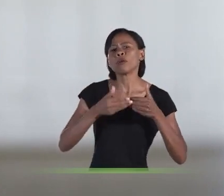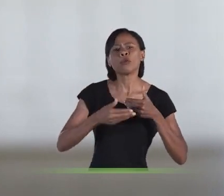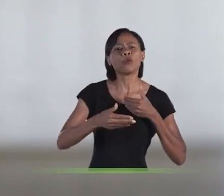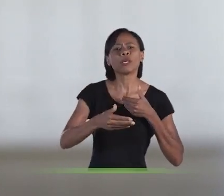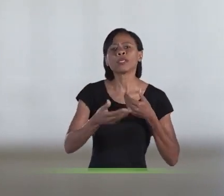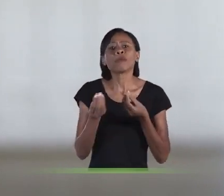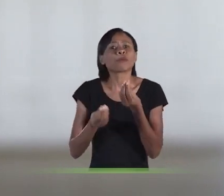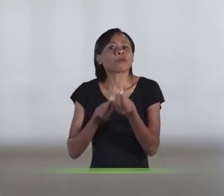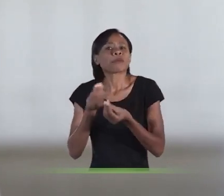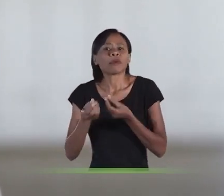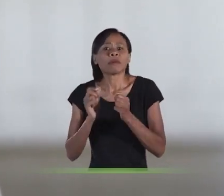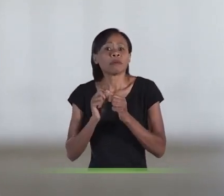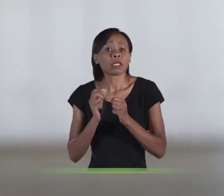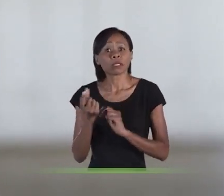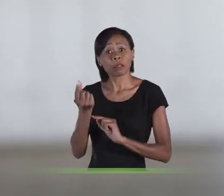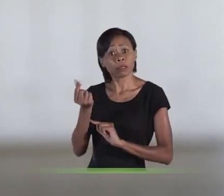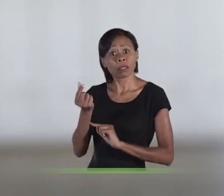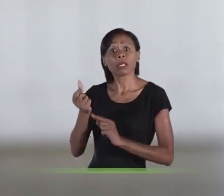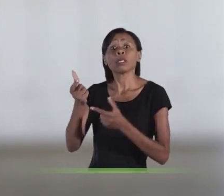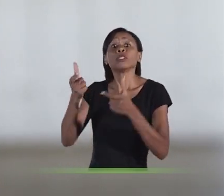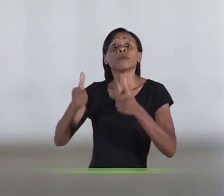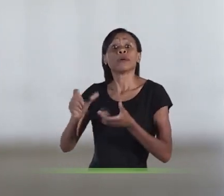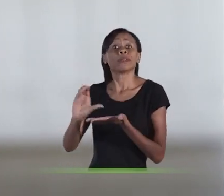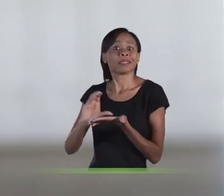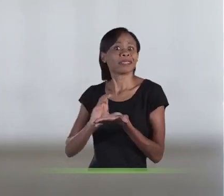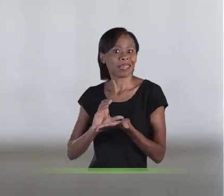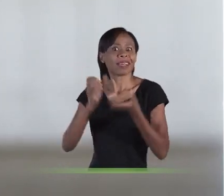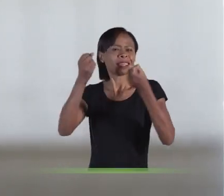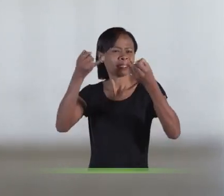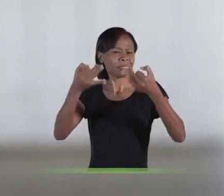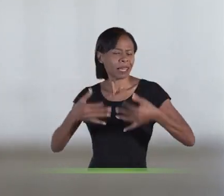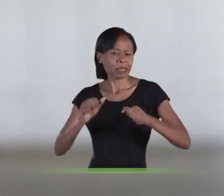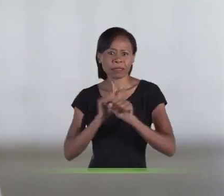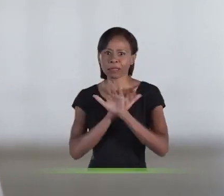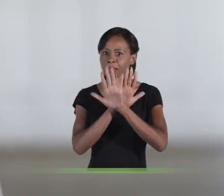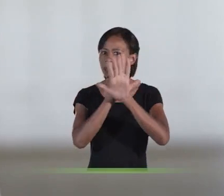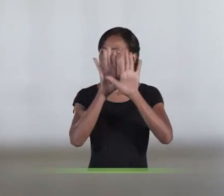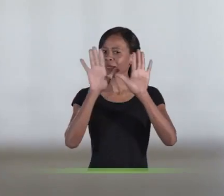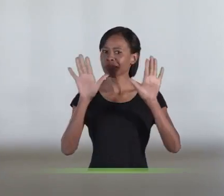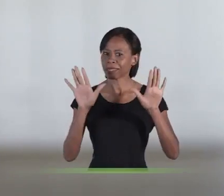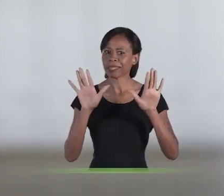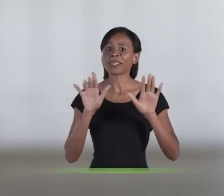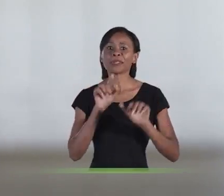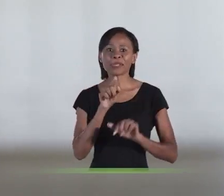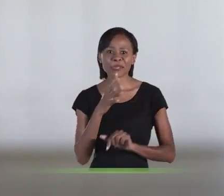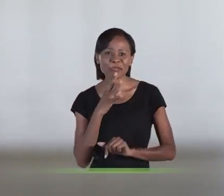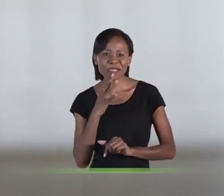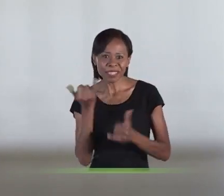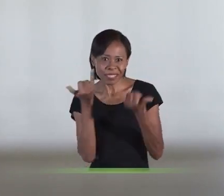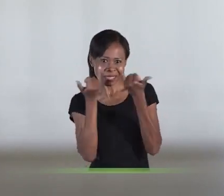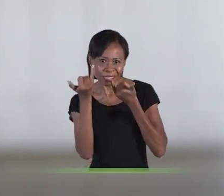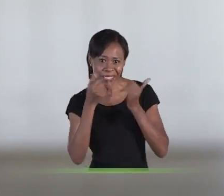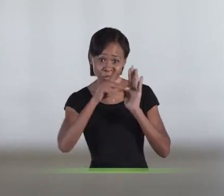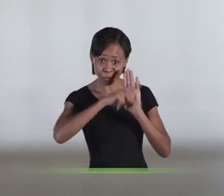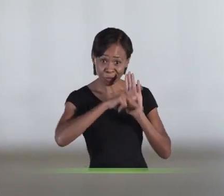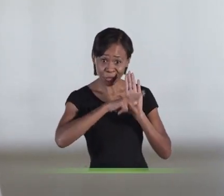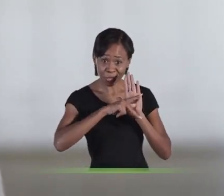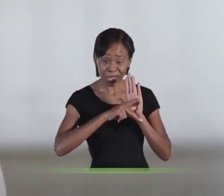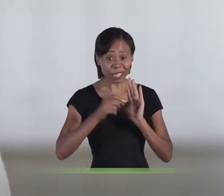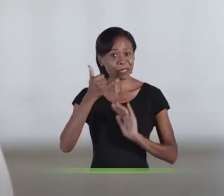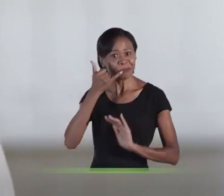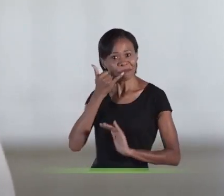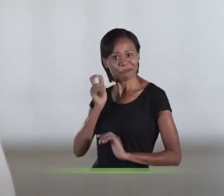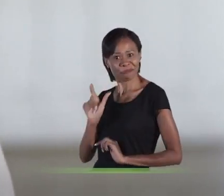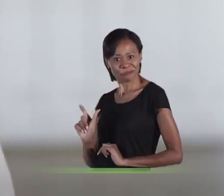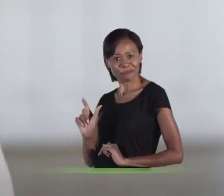fazer, quanto vai custar e de onde vai vir o dinheiro. Tudo preto no branco. E para conhecer alguns dos nossos projetos, basta